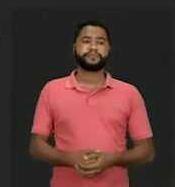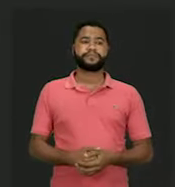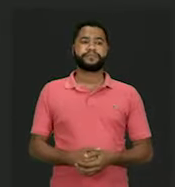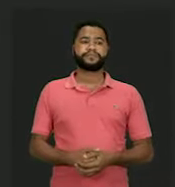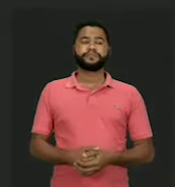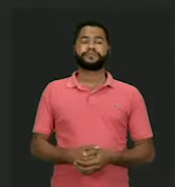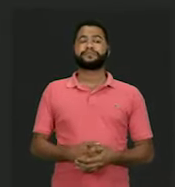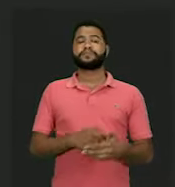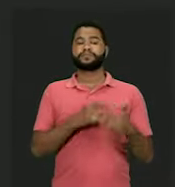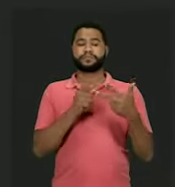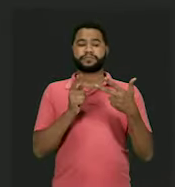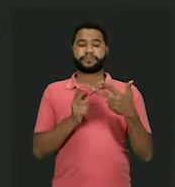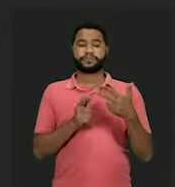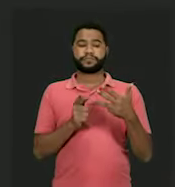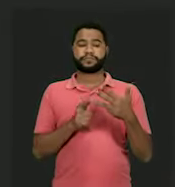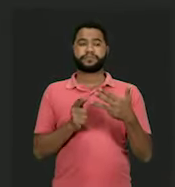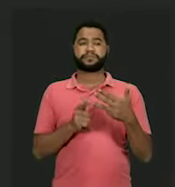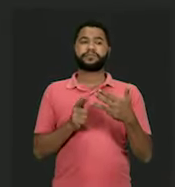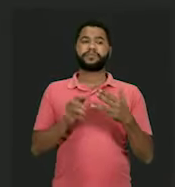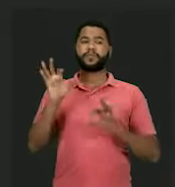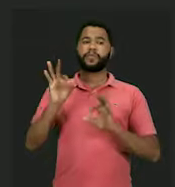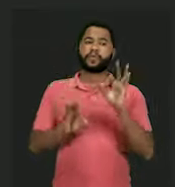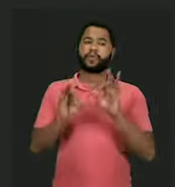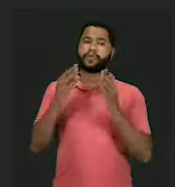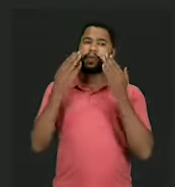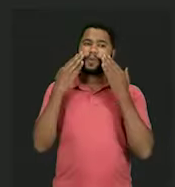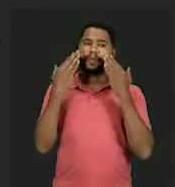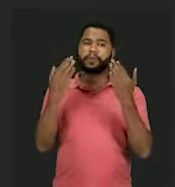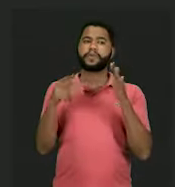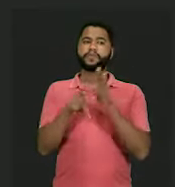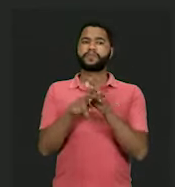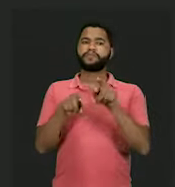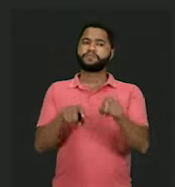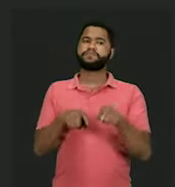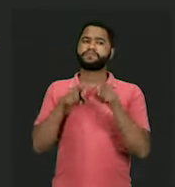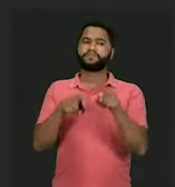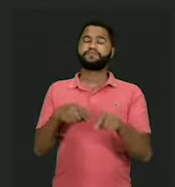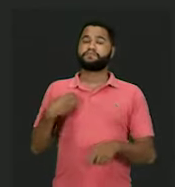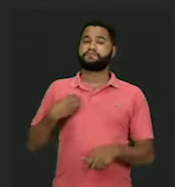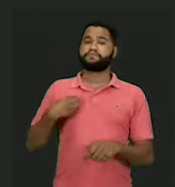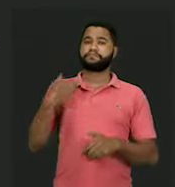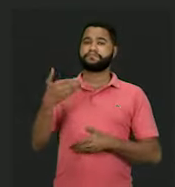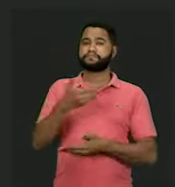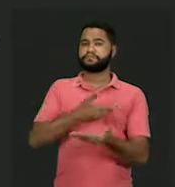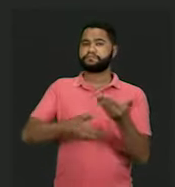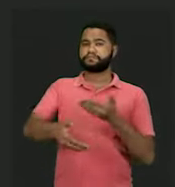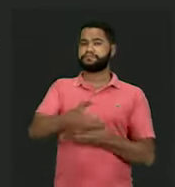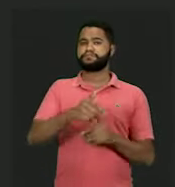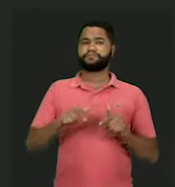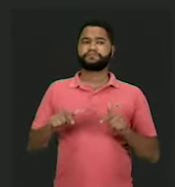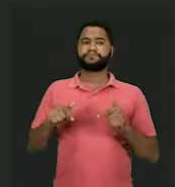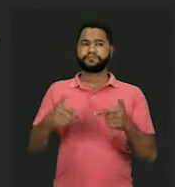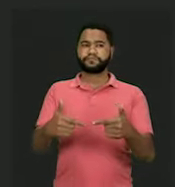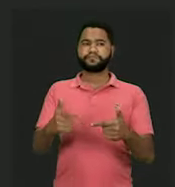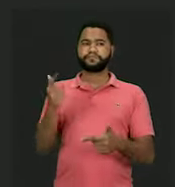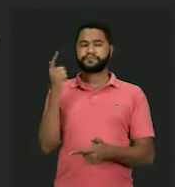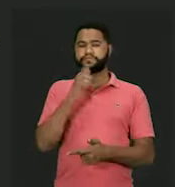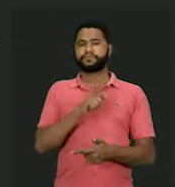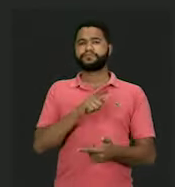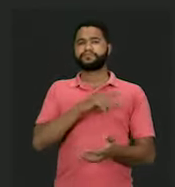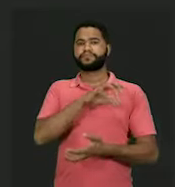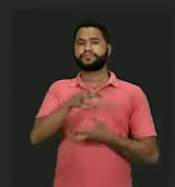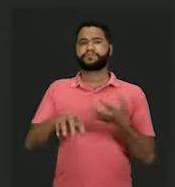letra D, organizar as frentes camponesas envolvidas na luta pela reforma